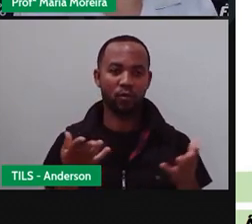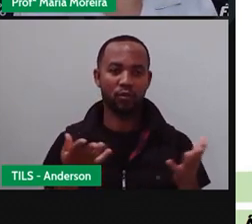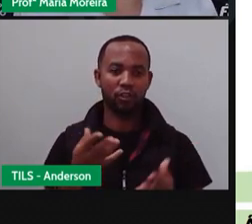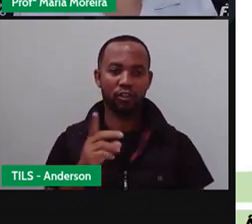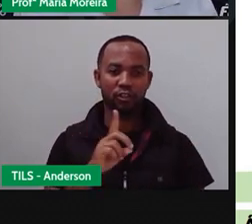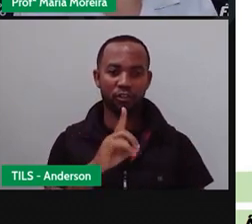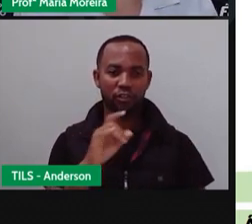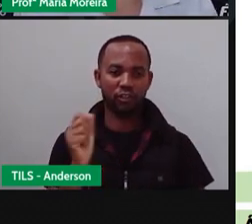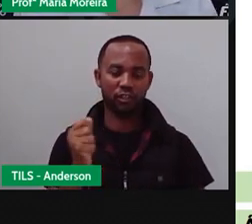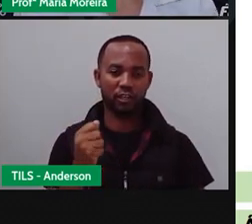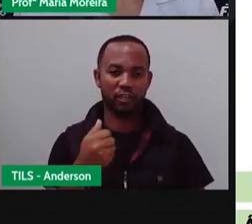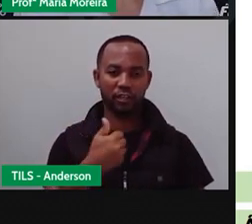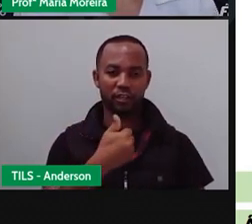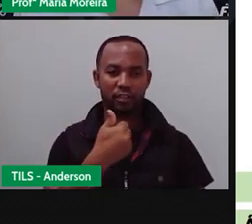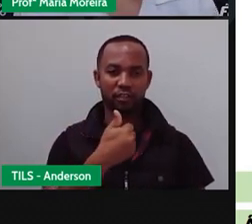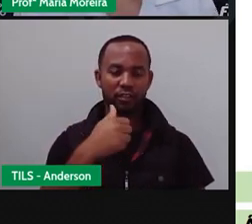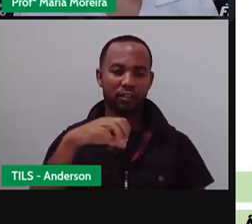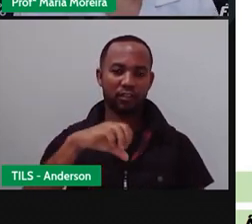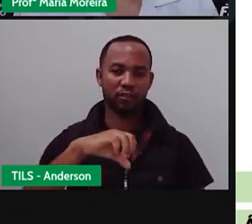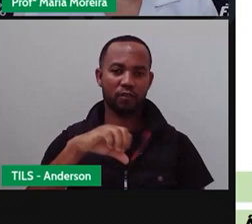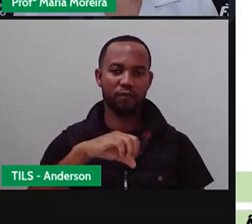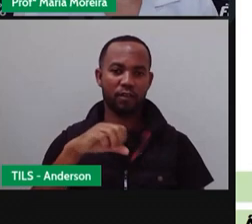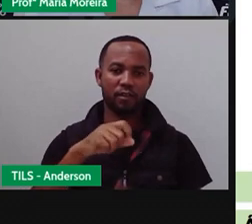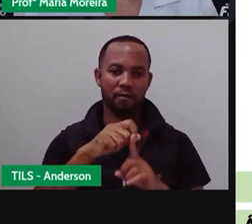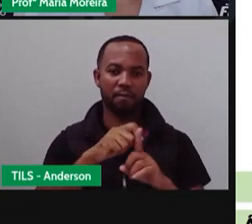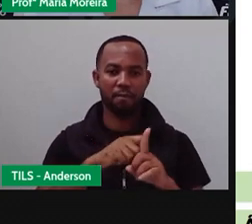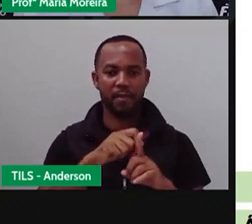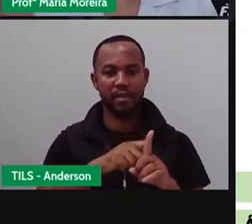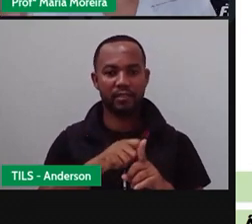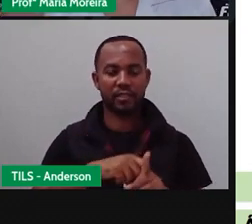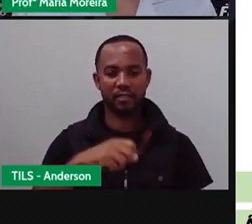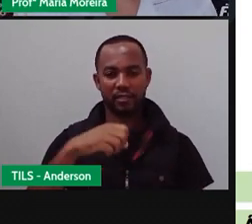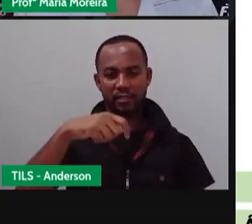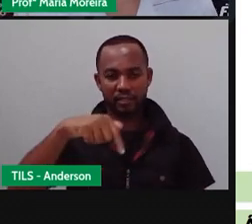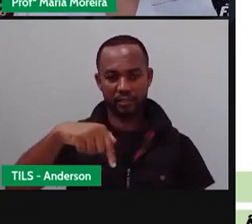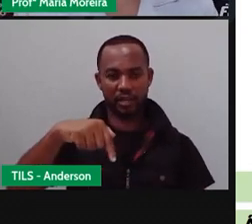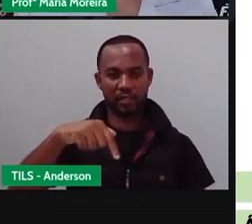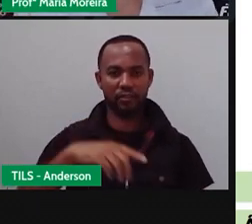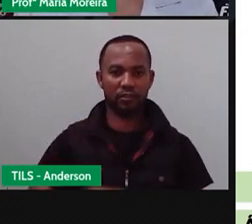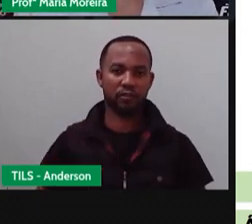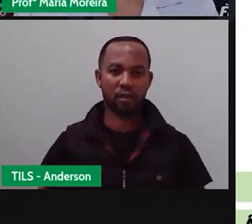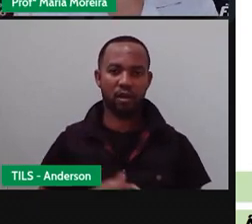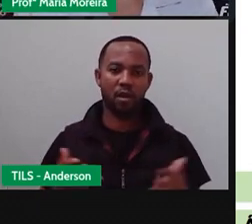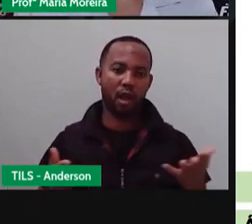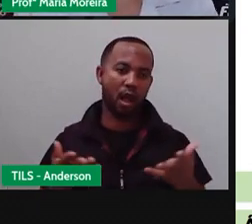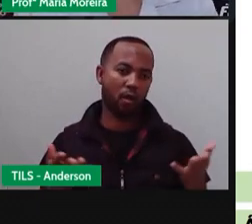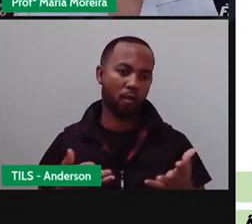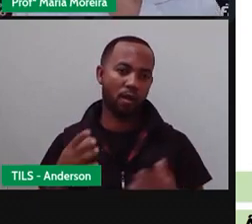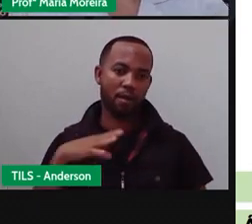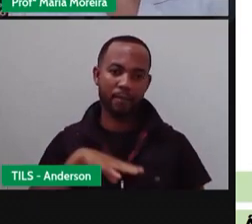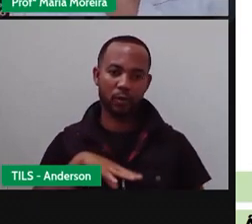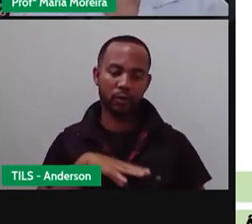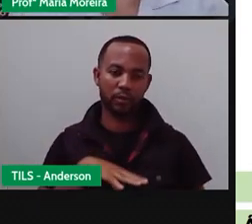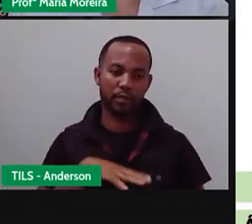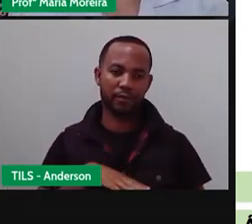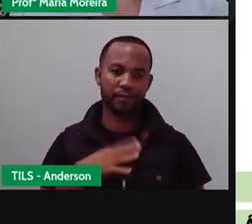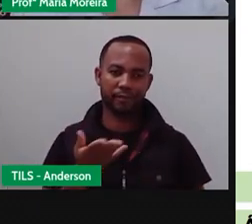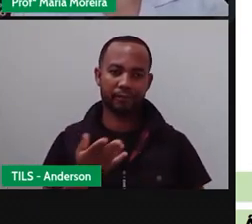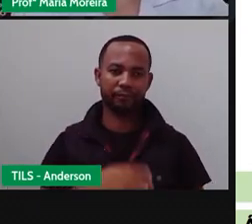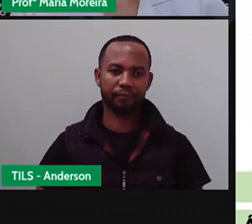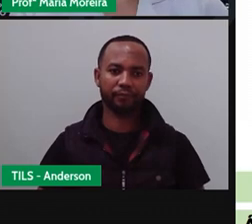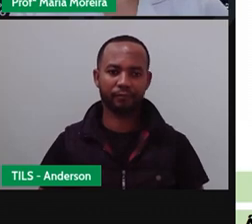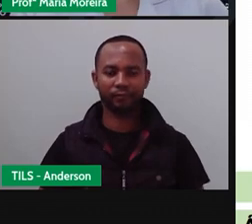7 de 2021. Nossa área de conhecimento interdisciplinar, linguagens. Vamos lá? Vamos com